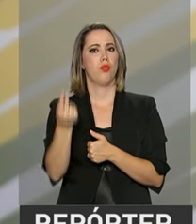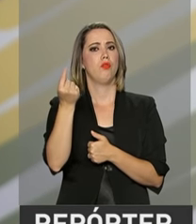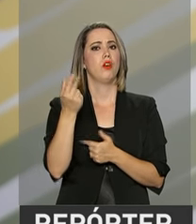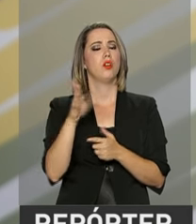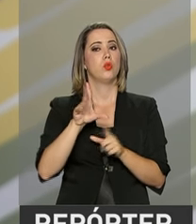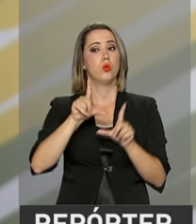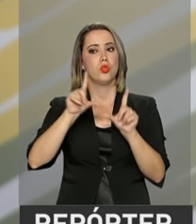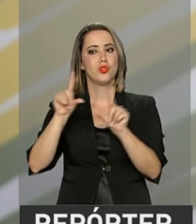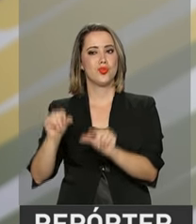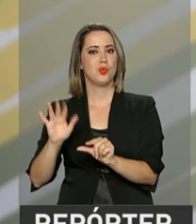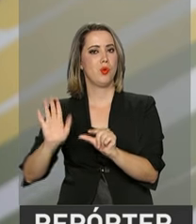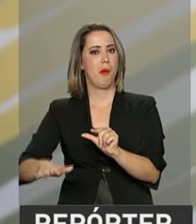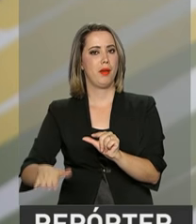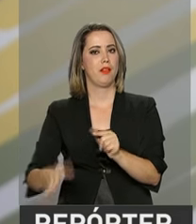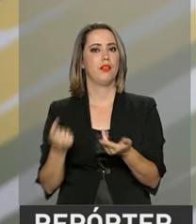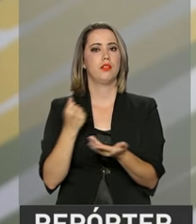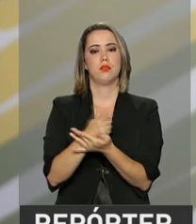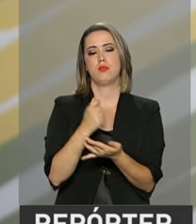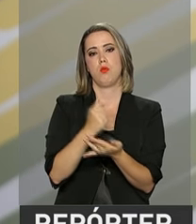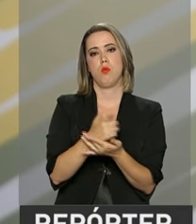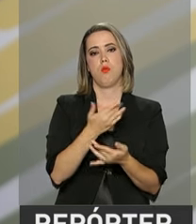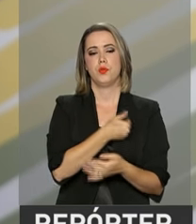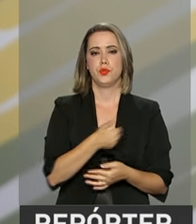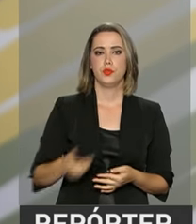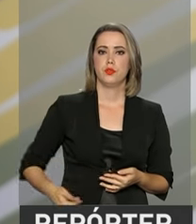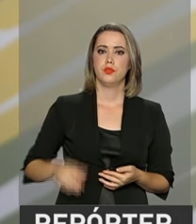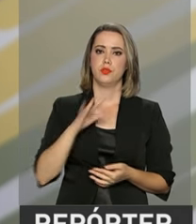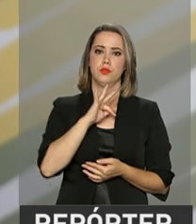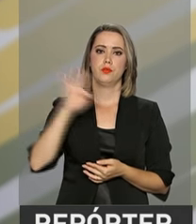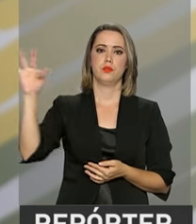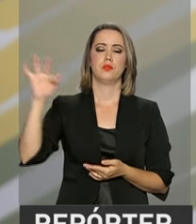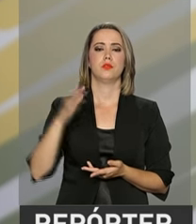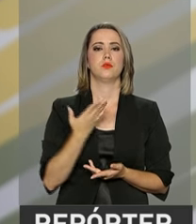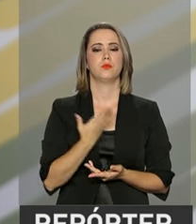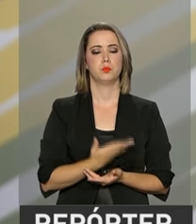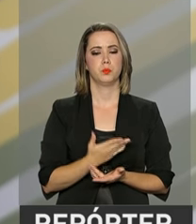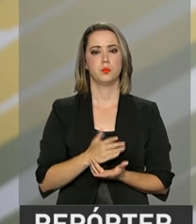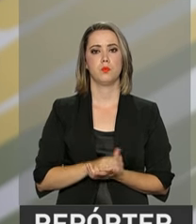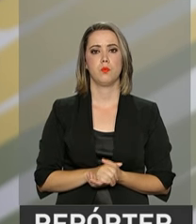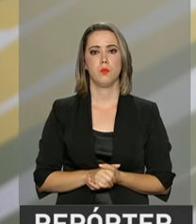nos custos de aquisição de bens e serviços na administração pública.